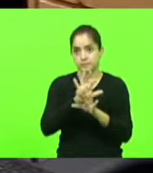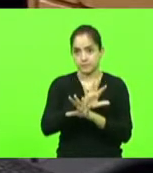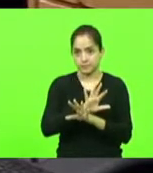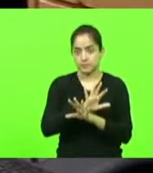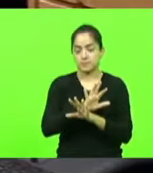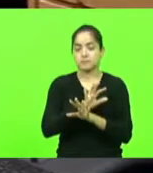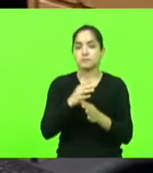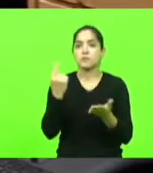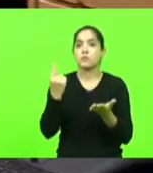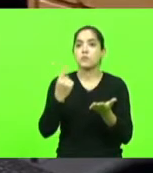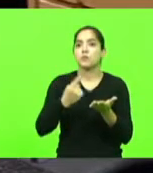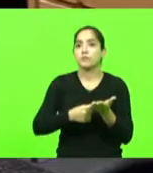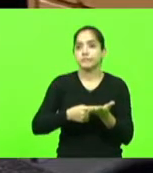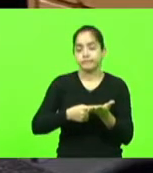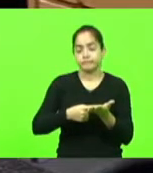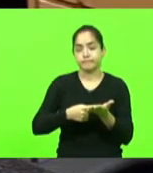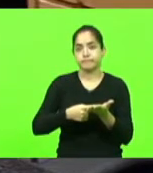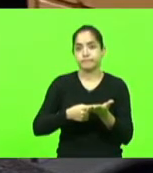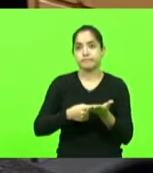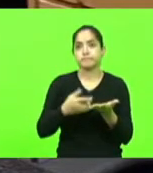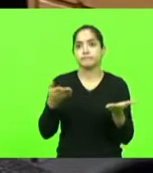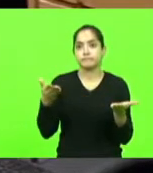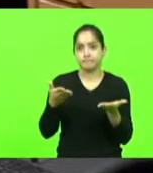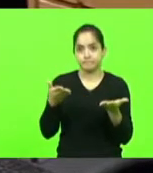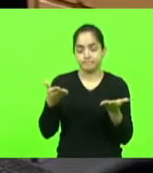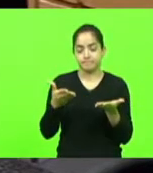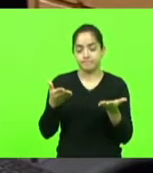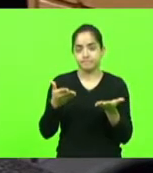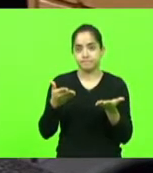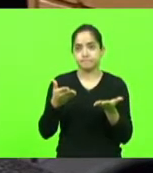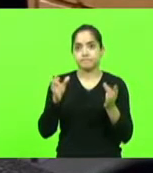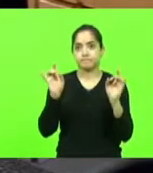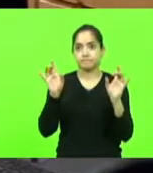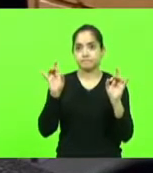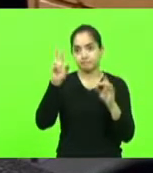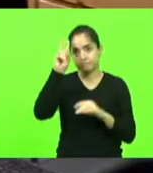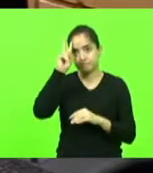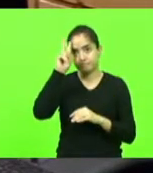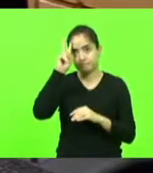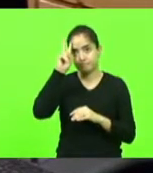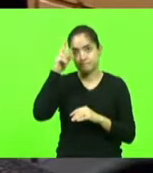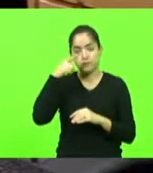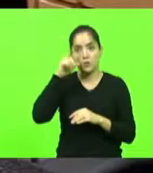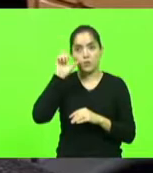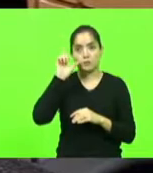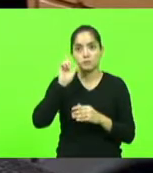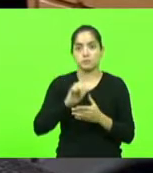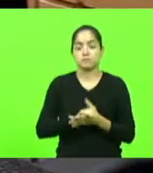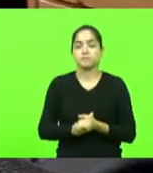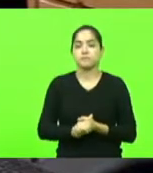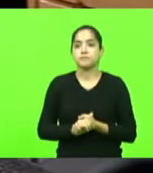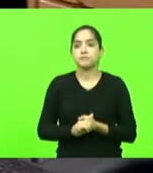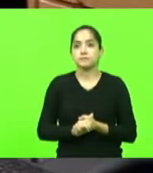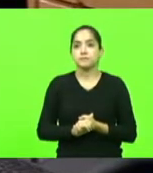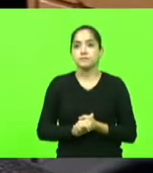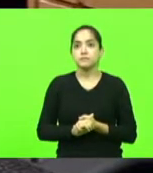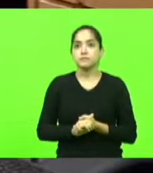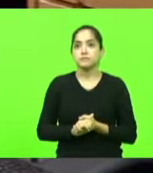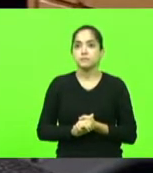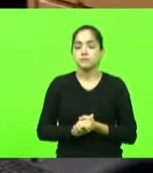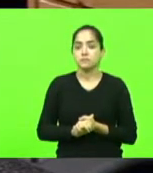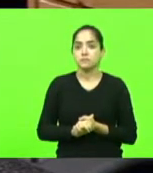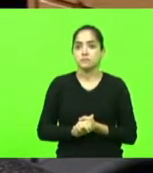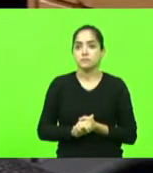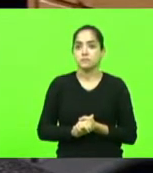de encerrar a sessão, convocou outra especial para segunda-feira às 19h. Para constar,